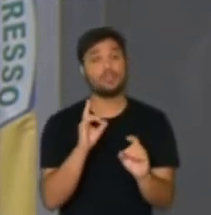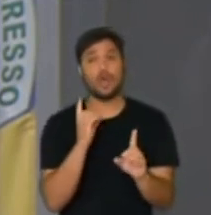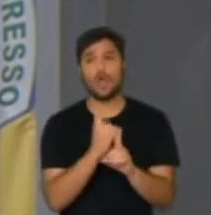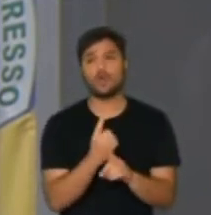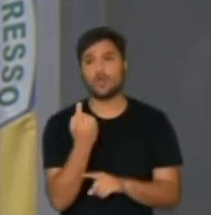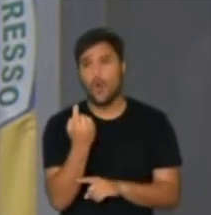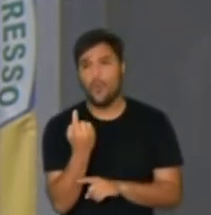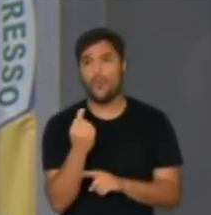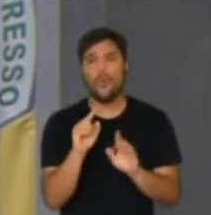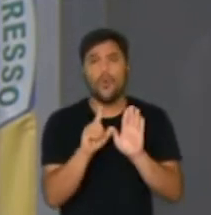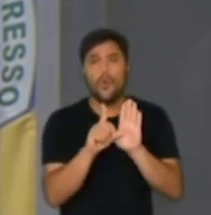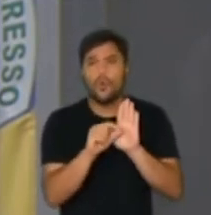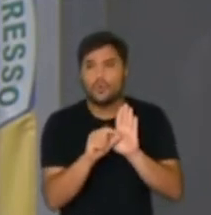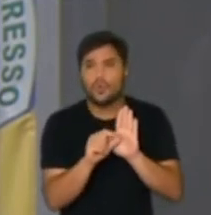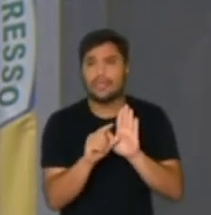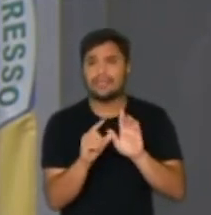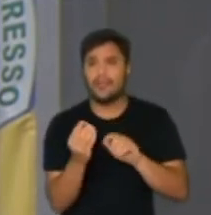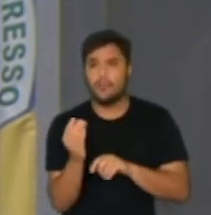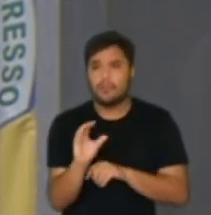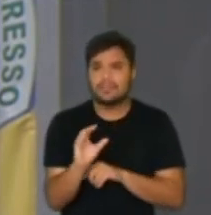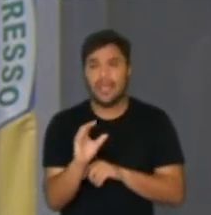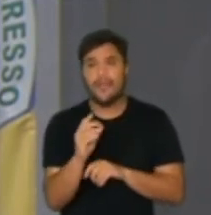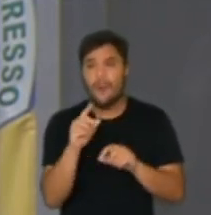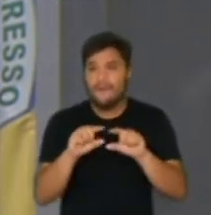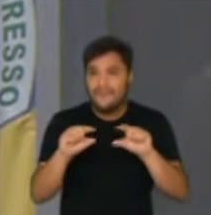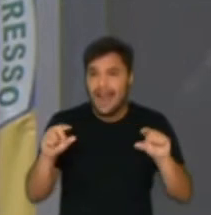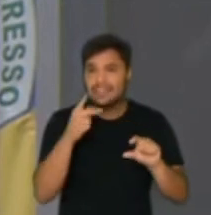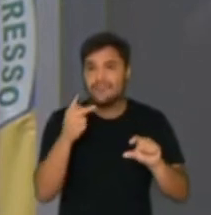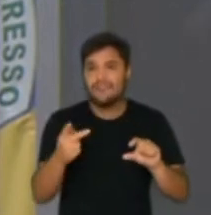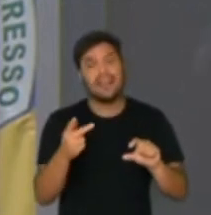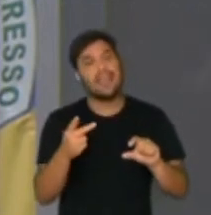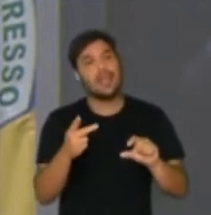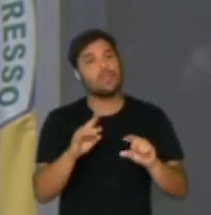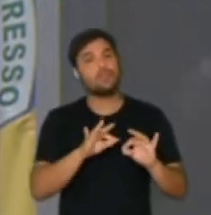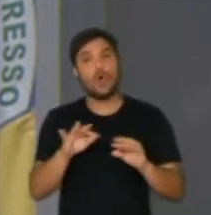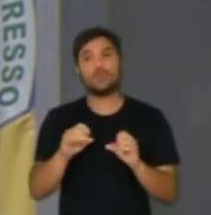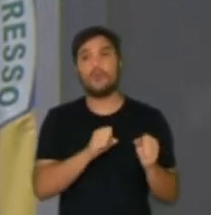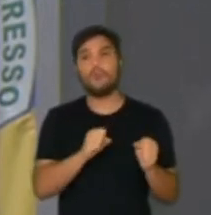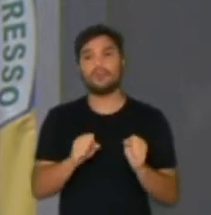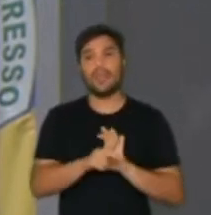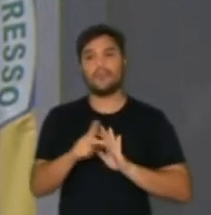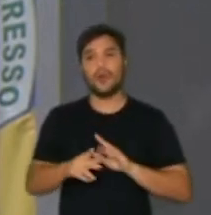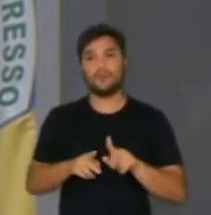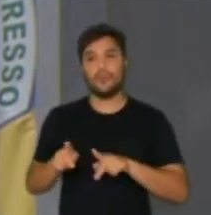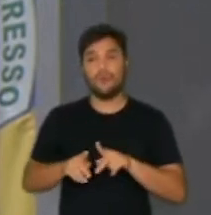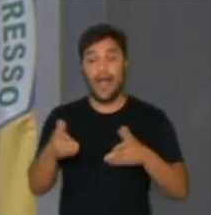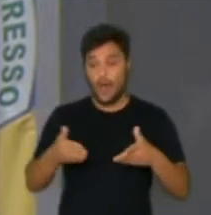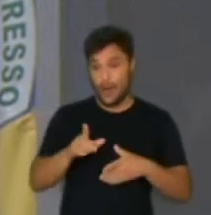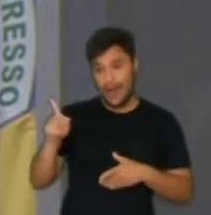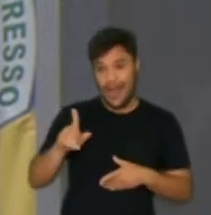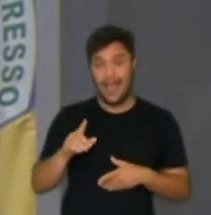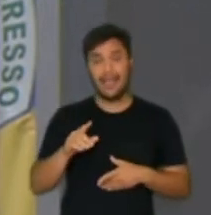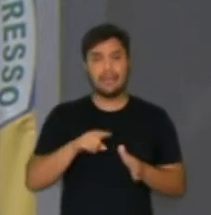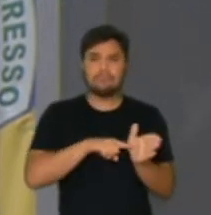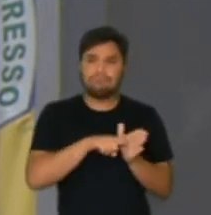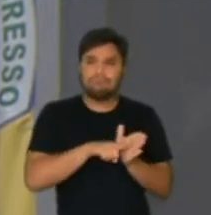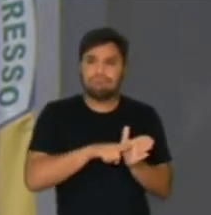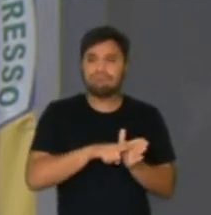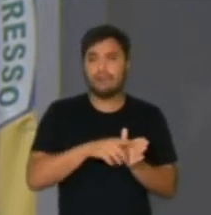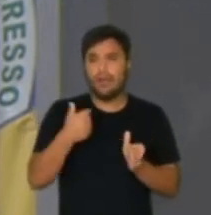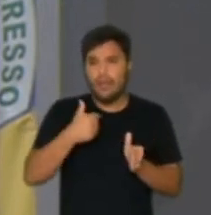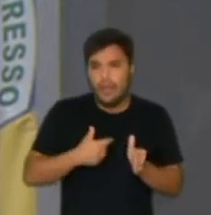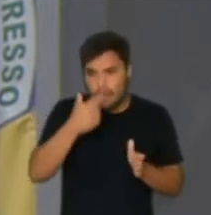tweet em que eu dizia que o poder emana do povo. E agora, mais uma vez, me colocaram no inquérito de 7 de setembro para apurar